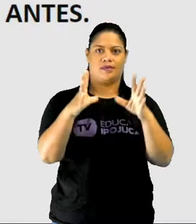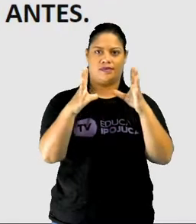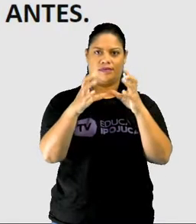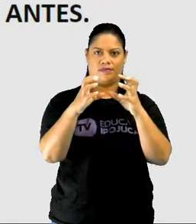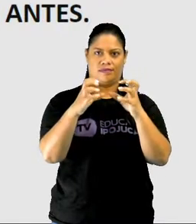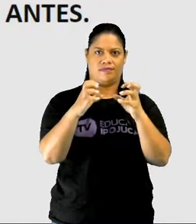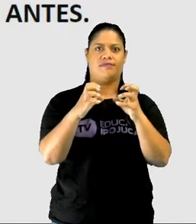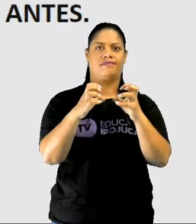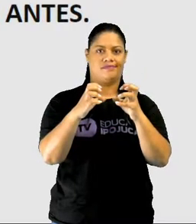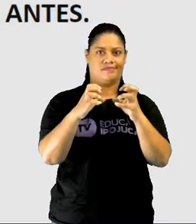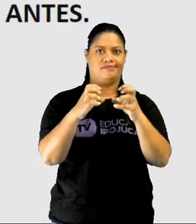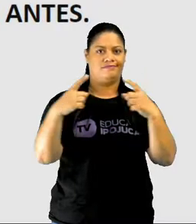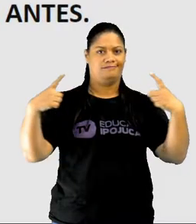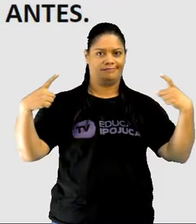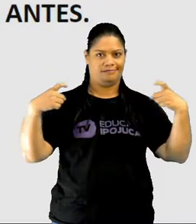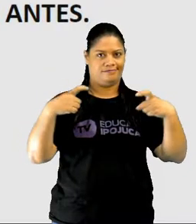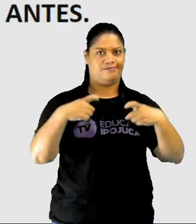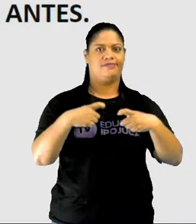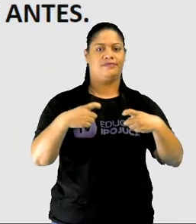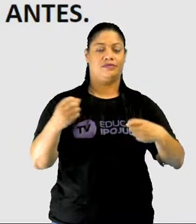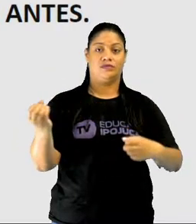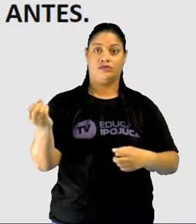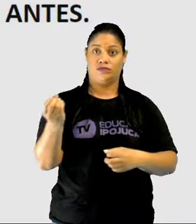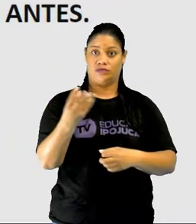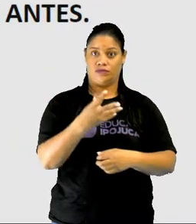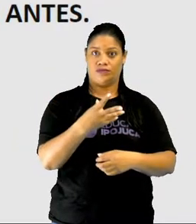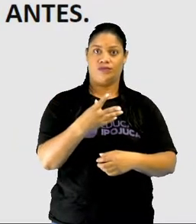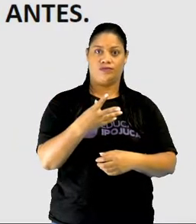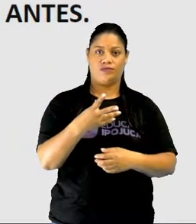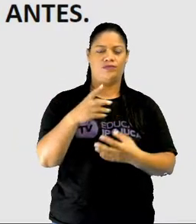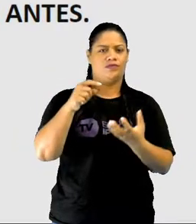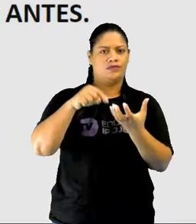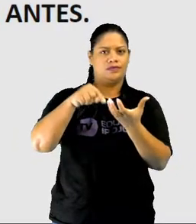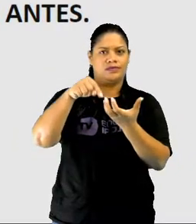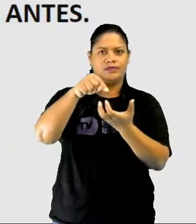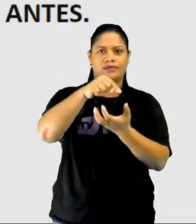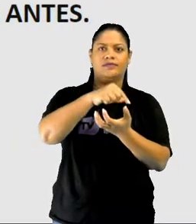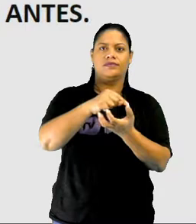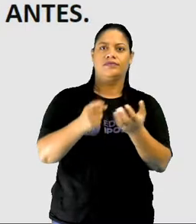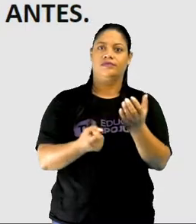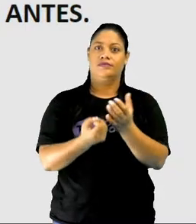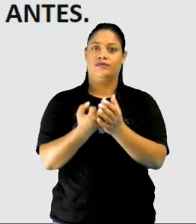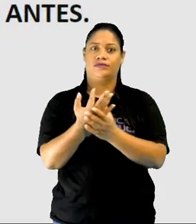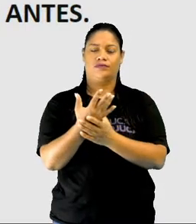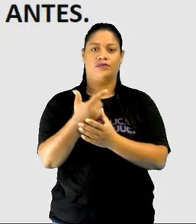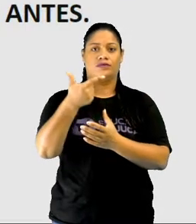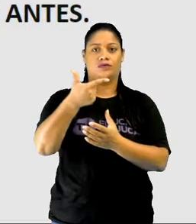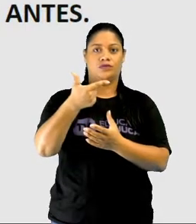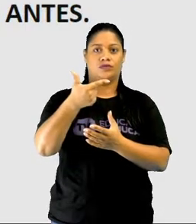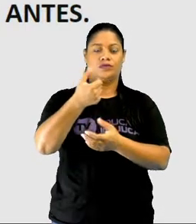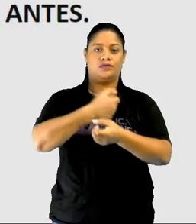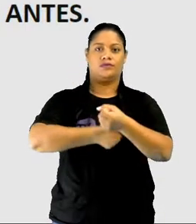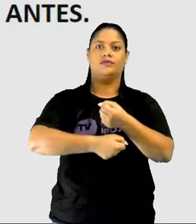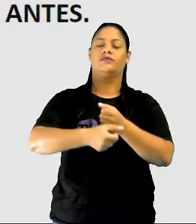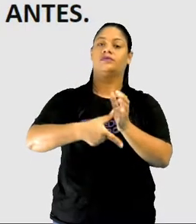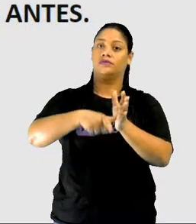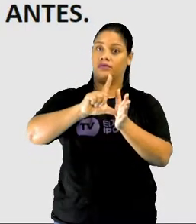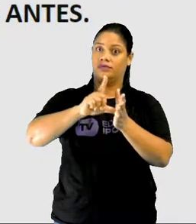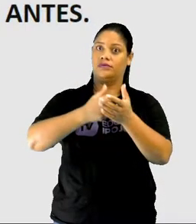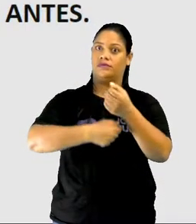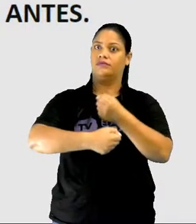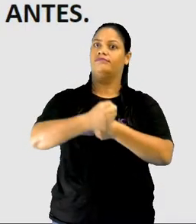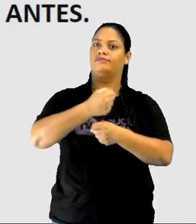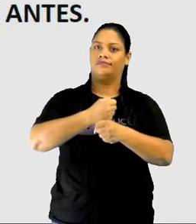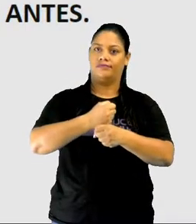desde que o novo continente havia sido descoberto, dois anos antes da assinatura